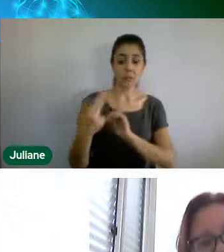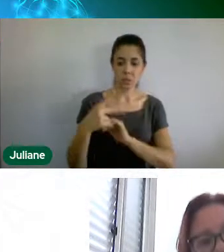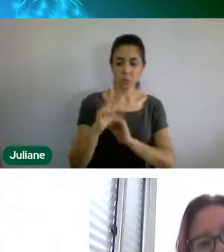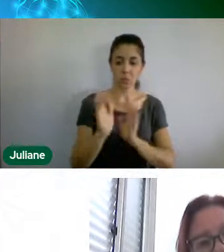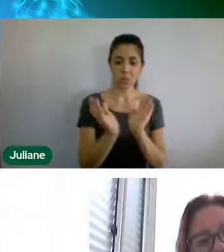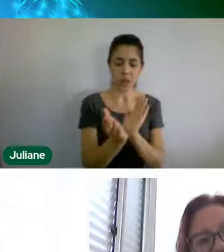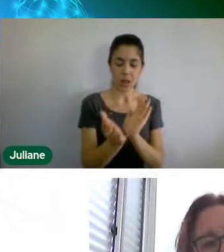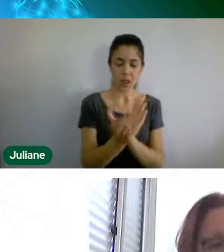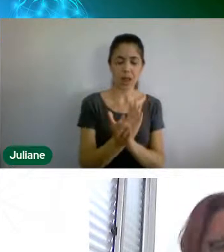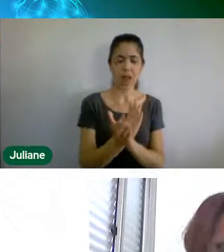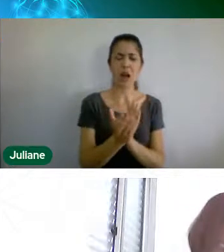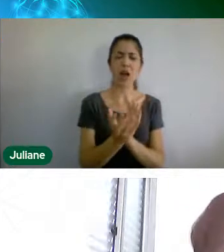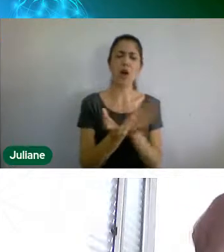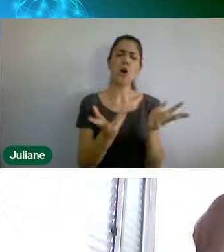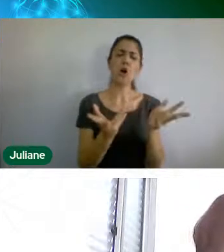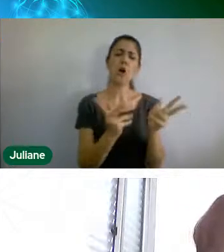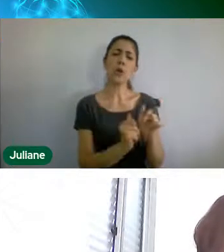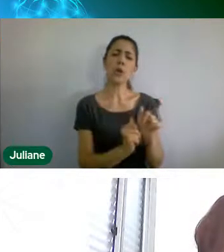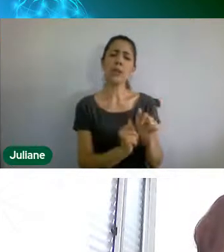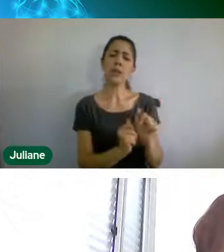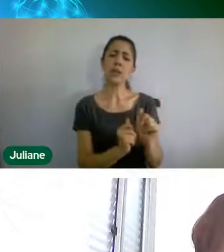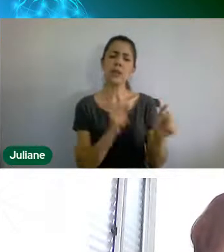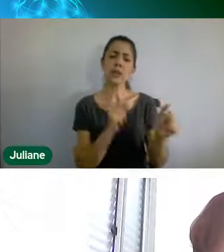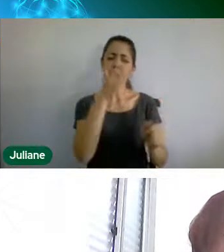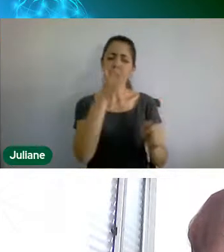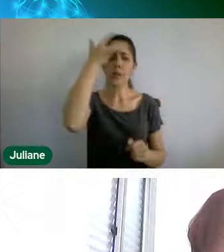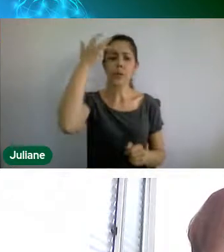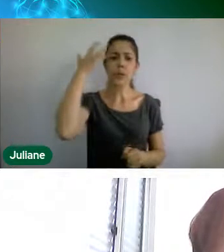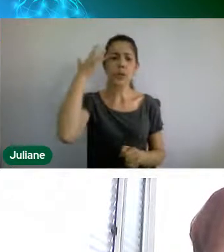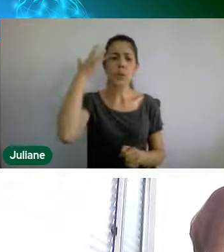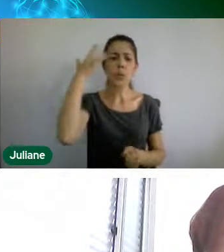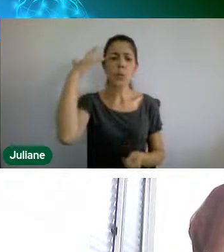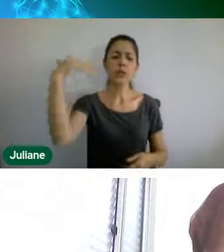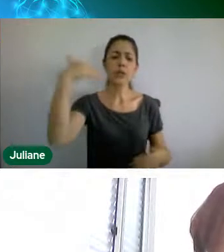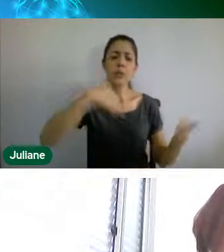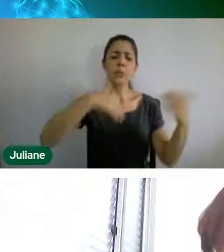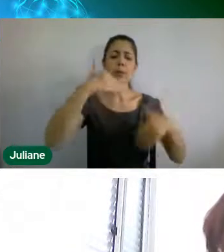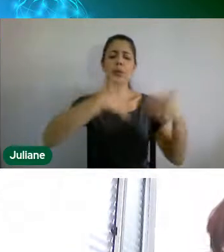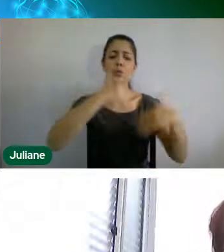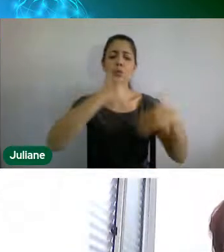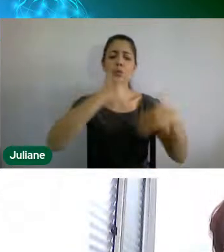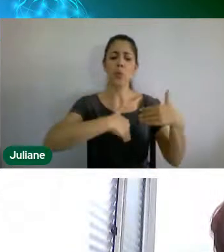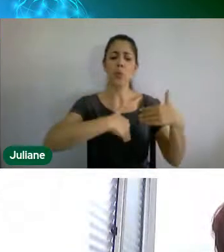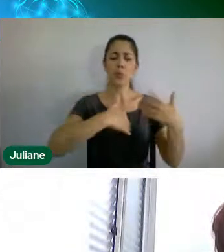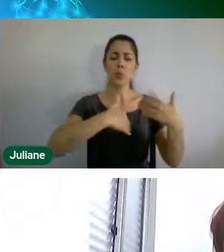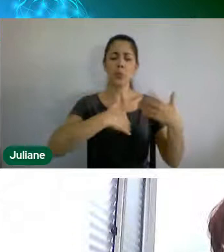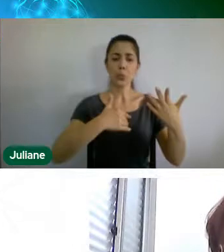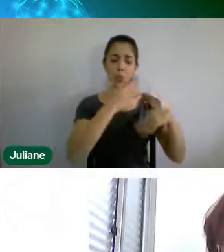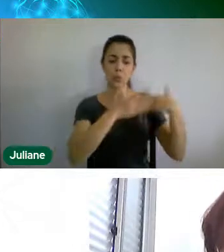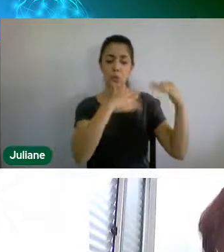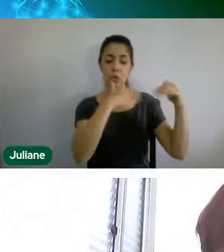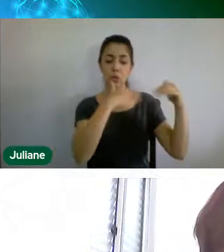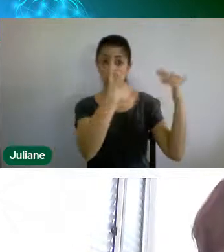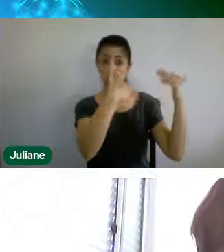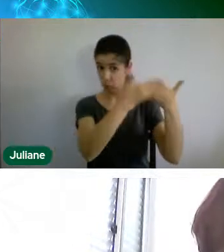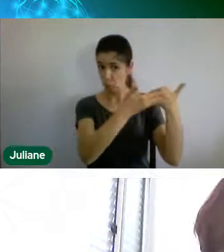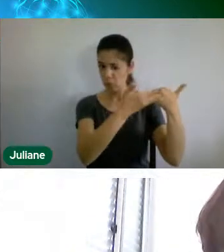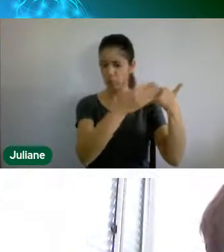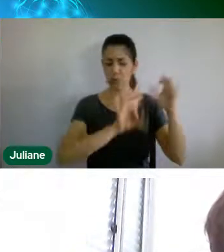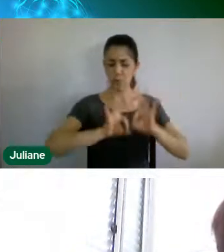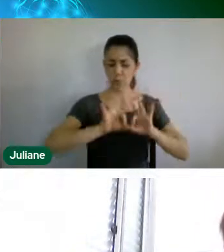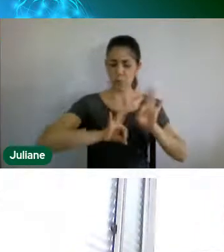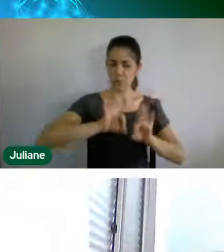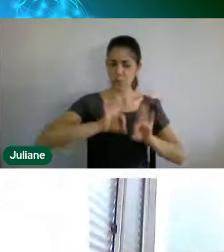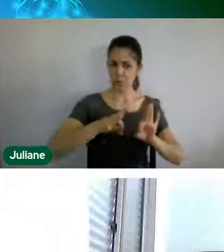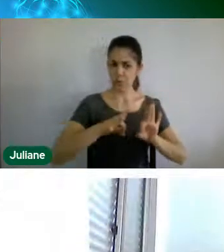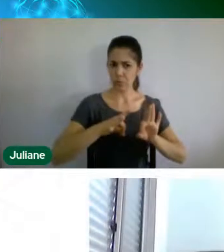quantas pessoas, Jussara, estão envolvidas, assim, no desenvolvimento desse projeto, porque é um projeto